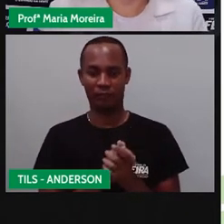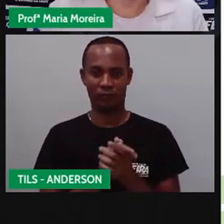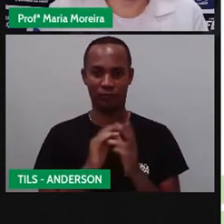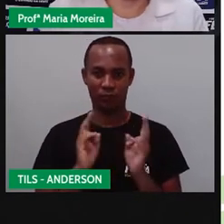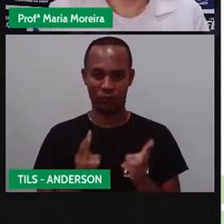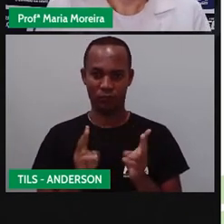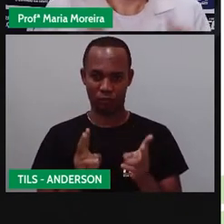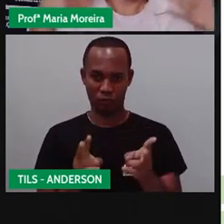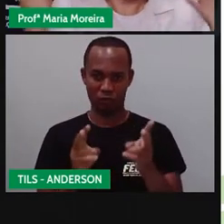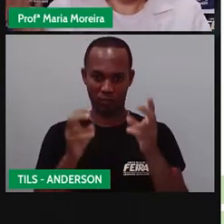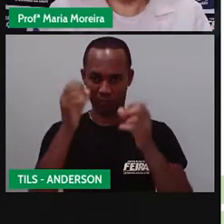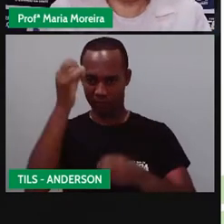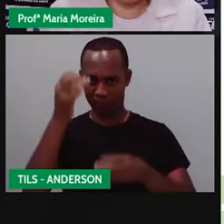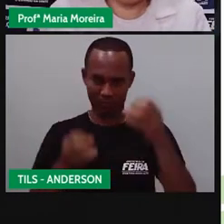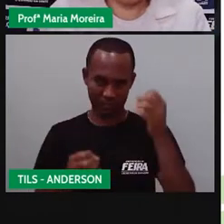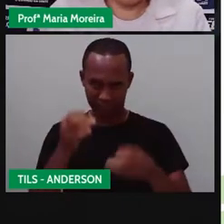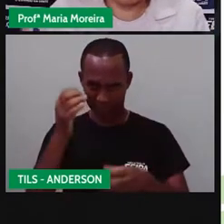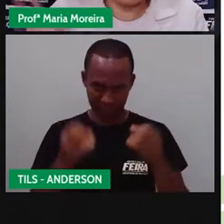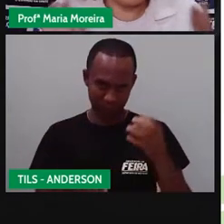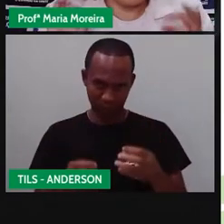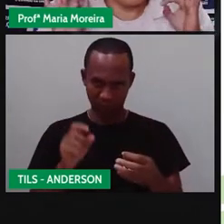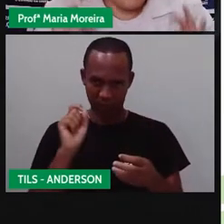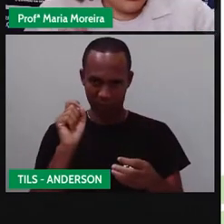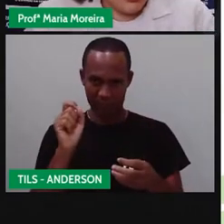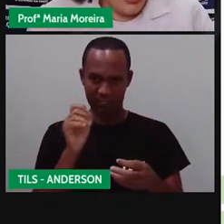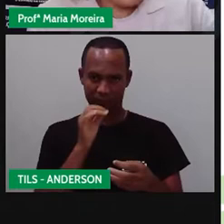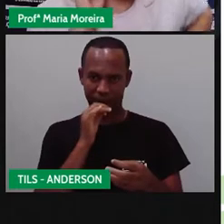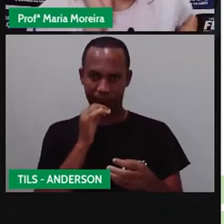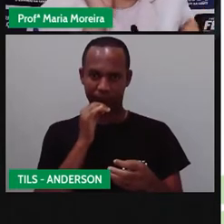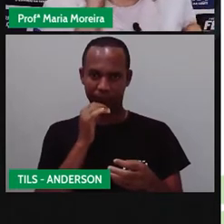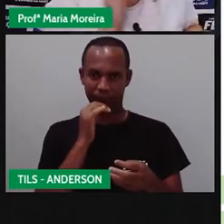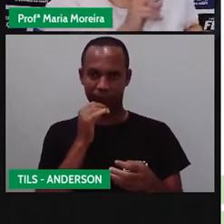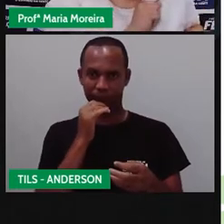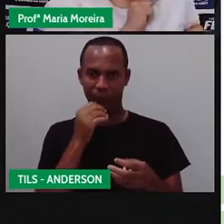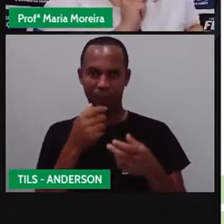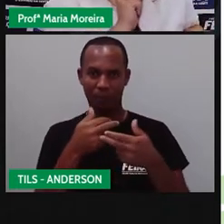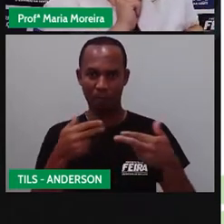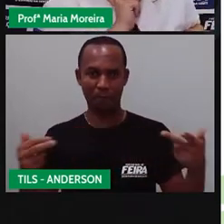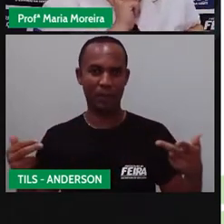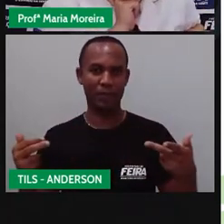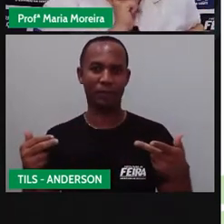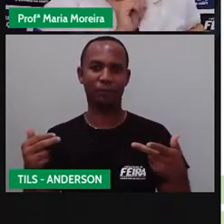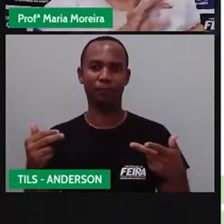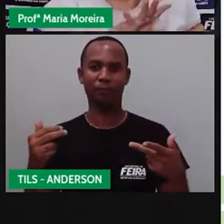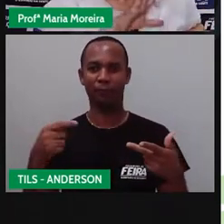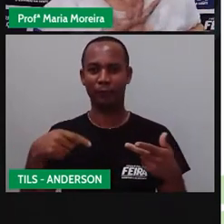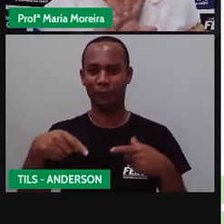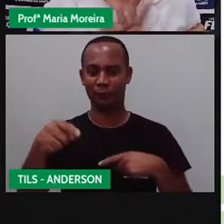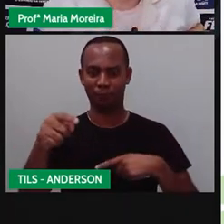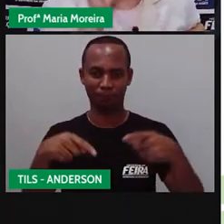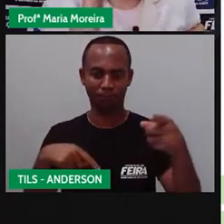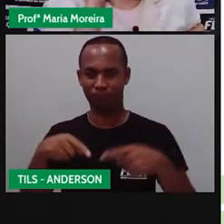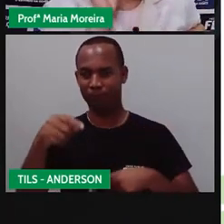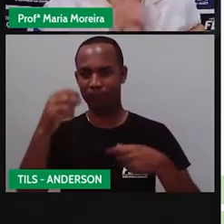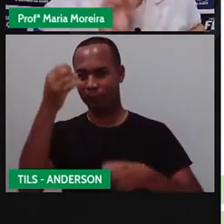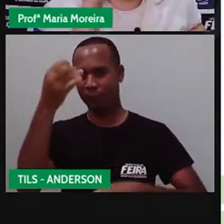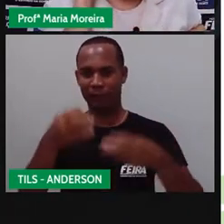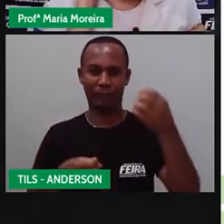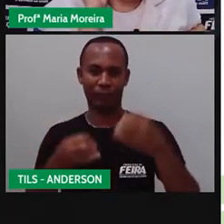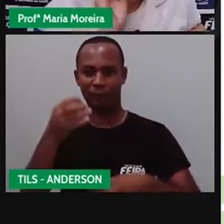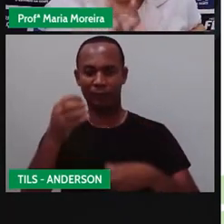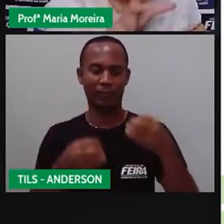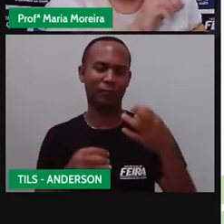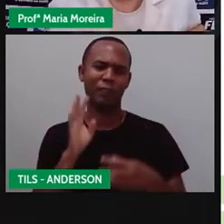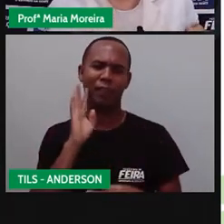falando sobre o que? Os meios de locomoção. Anderson, essa aula que você vai amar, porque vamos falar de uma coisa que é muito,